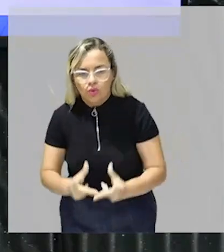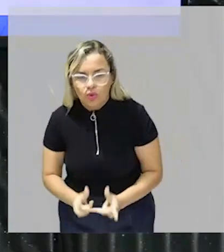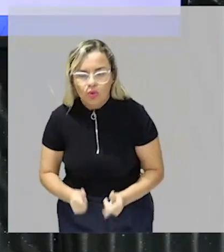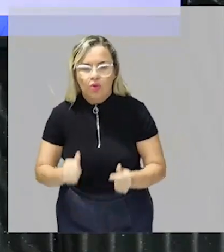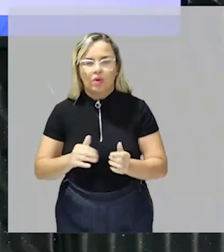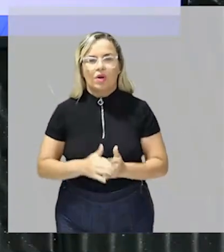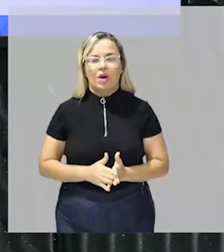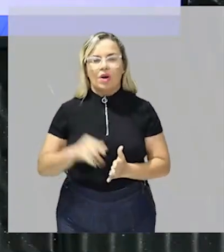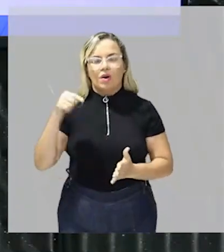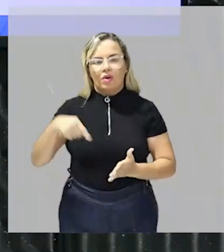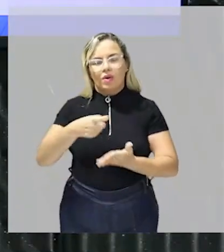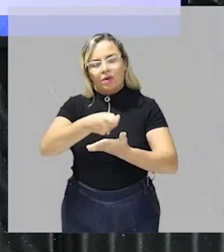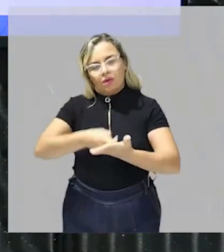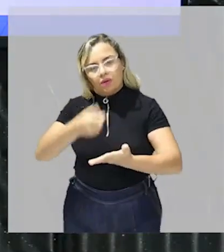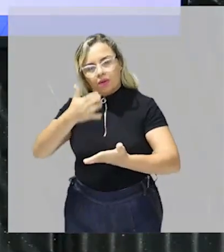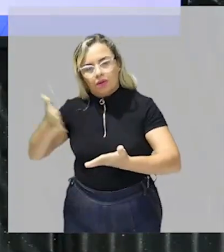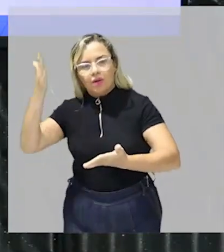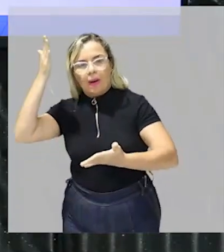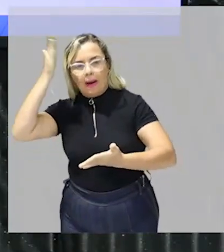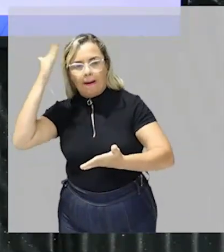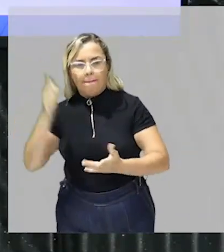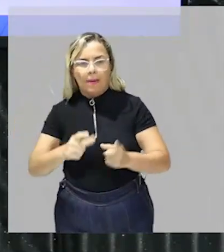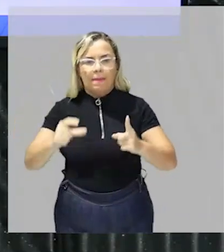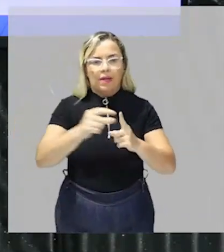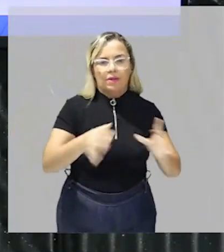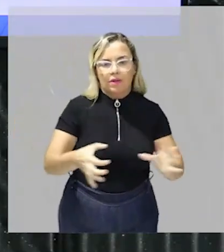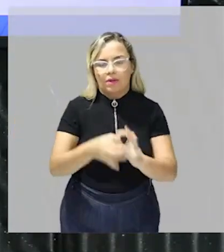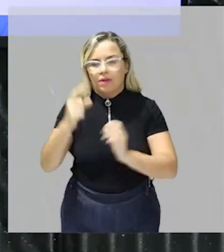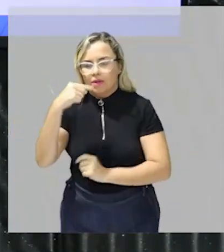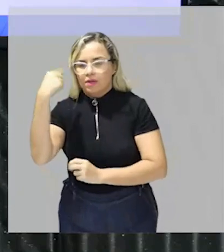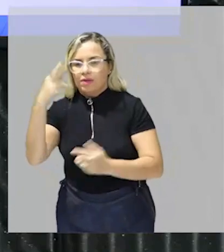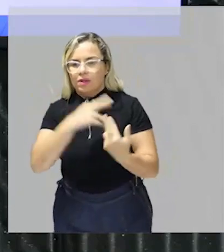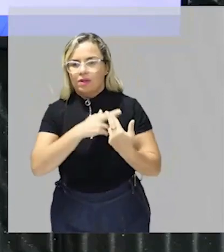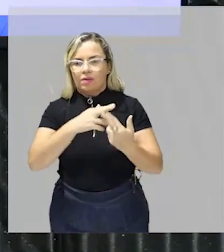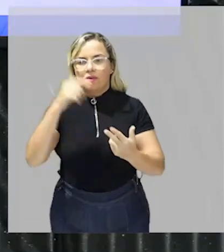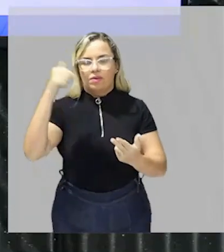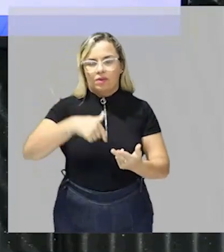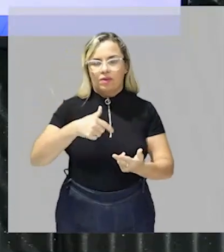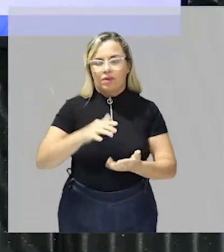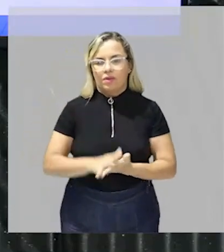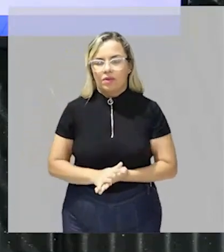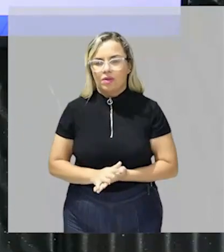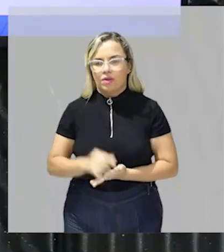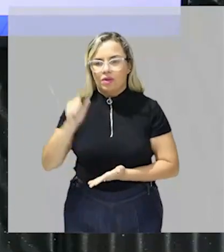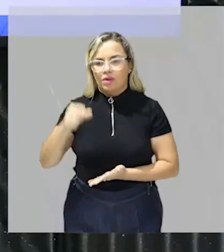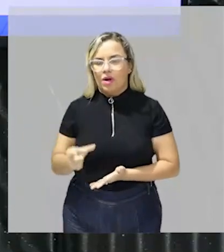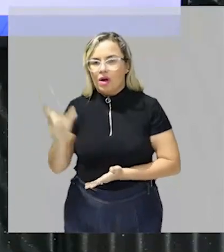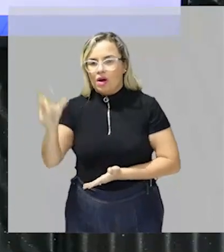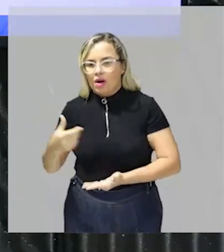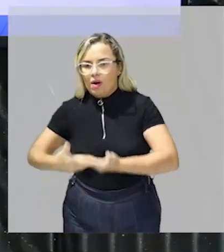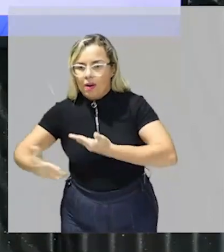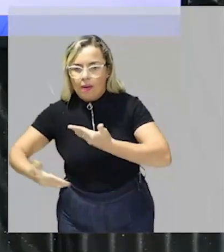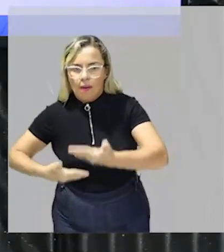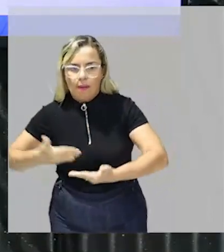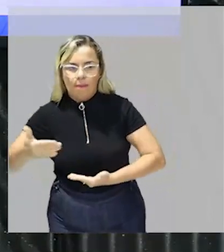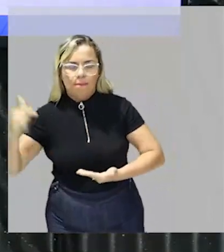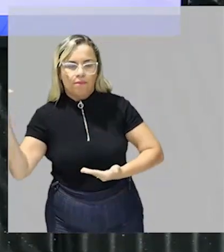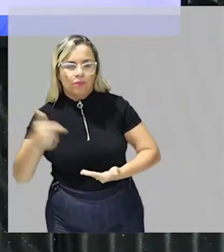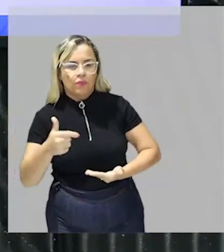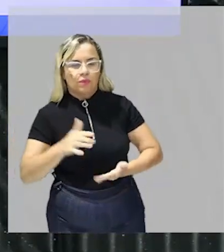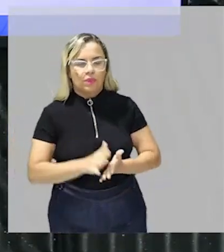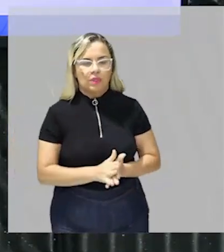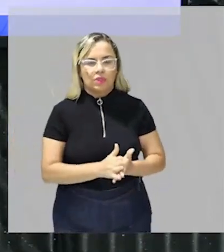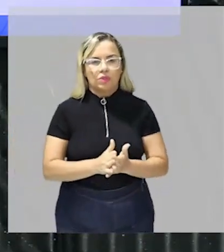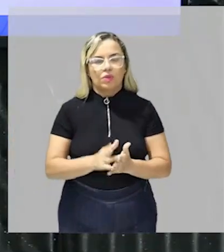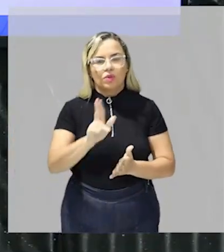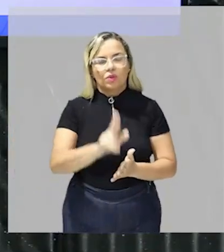desejada as palavras de ligação em espanhol são responsáveis por guiar o interlocutor através